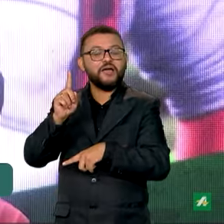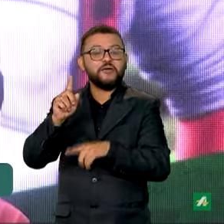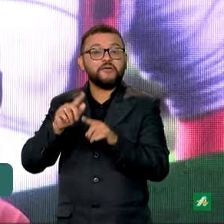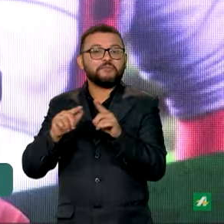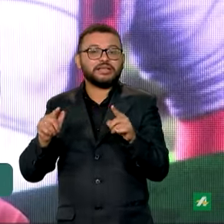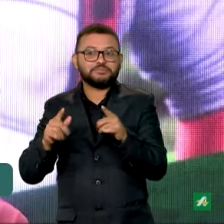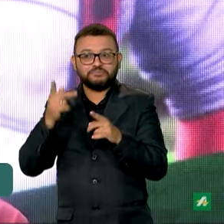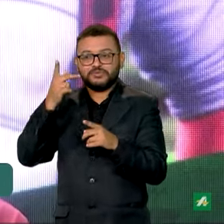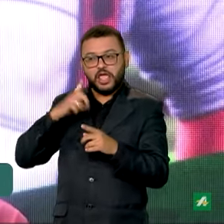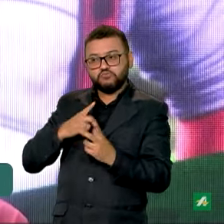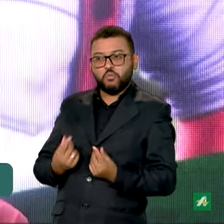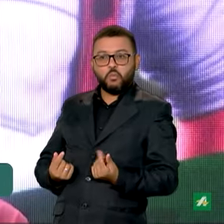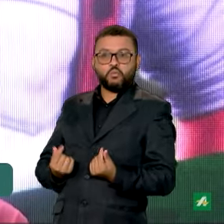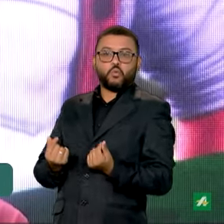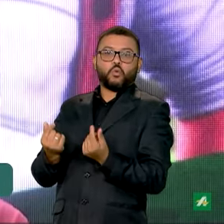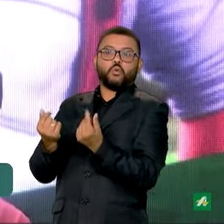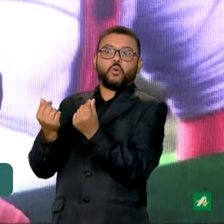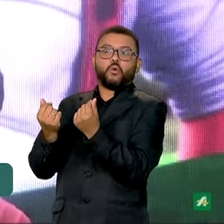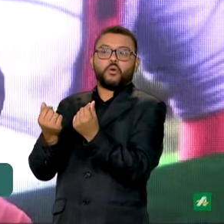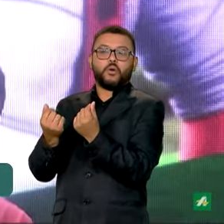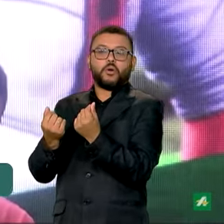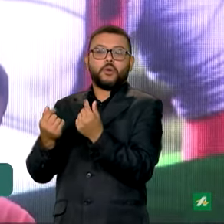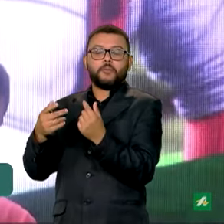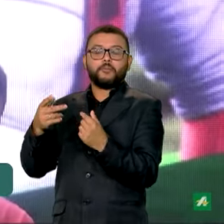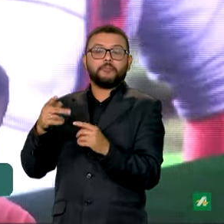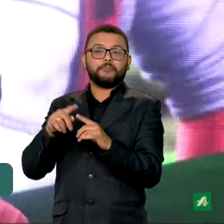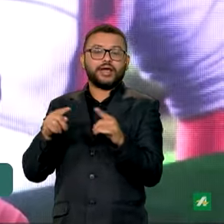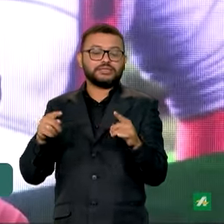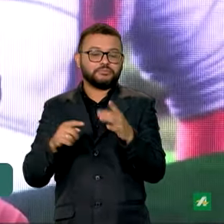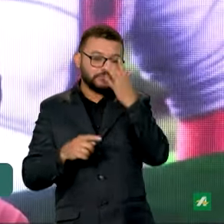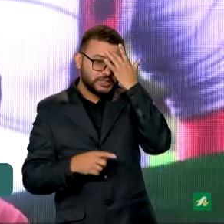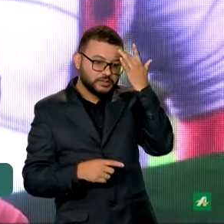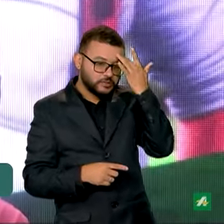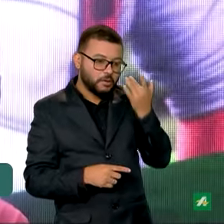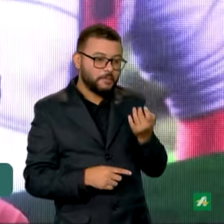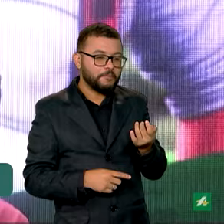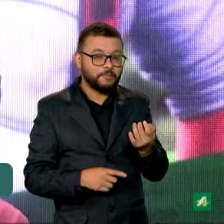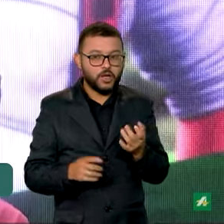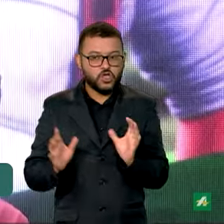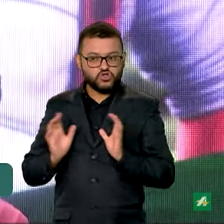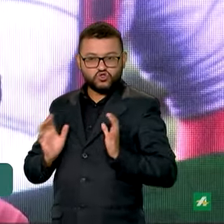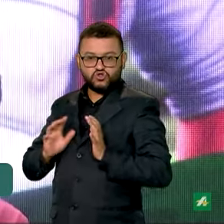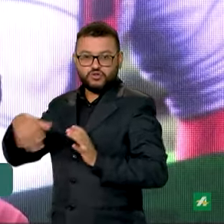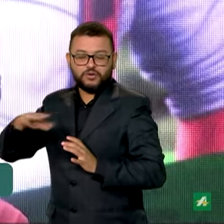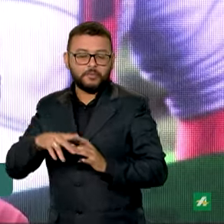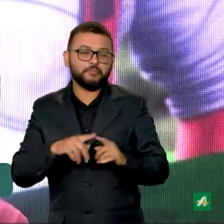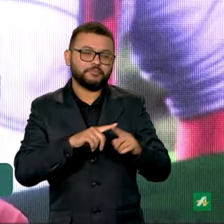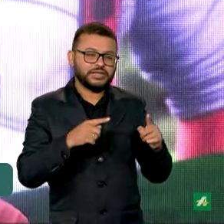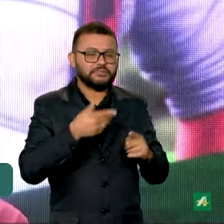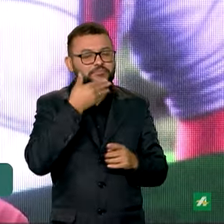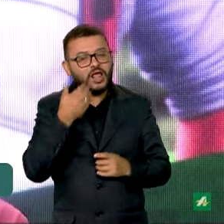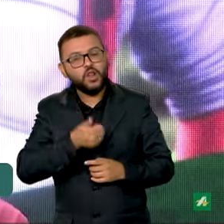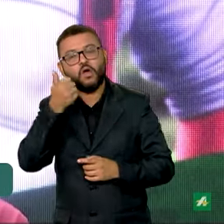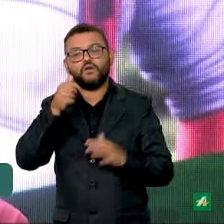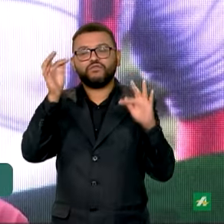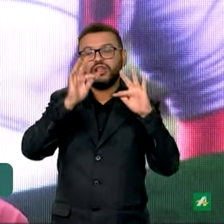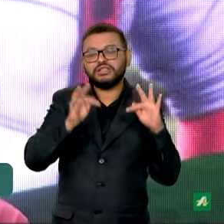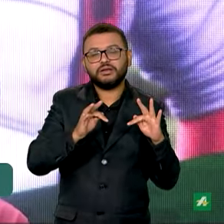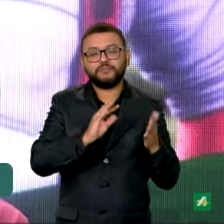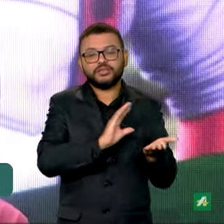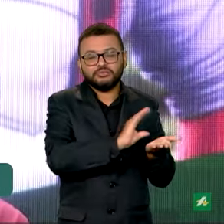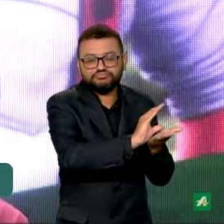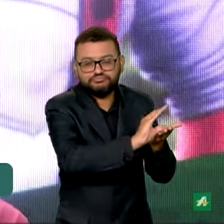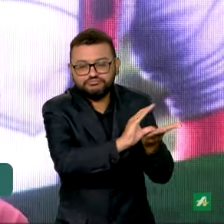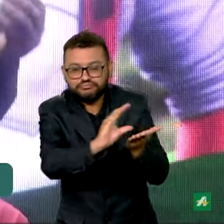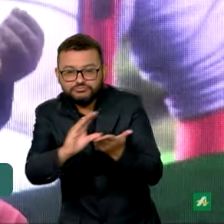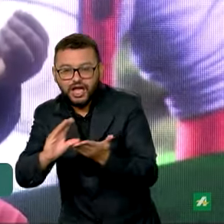que tem muito dinheiro na mão de poucas pessoas, não. Um país próspero, alegre e feliz é que tenha,